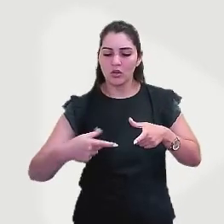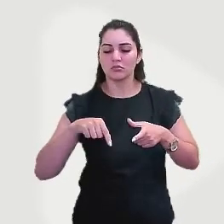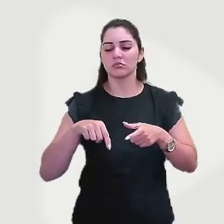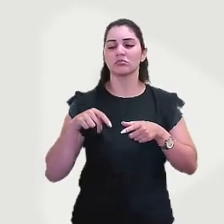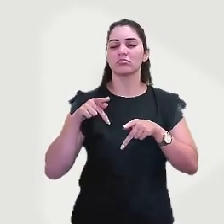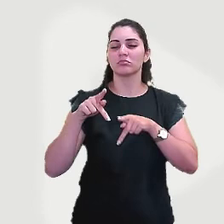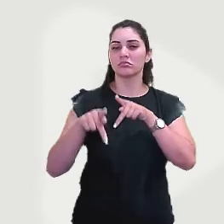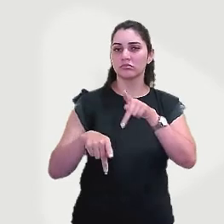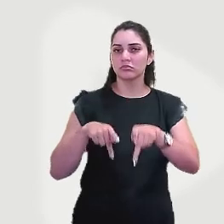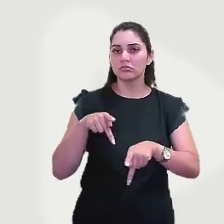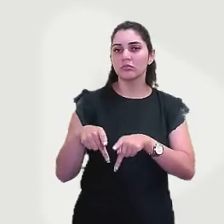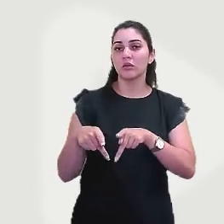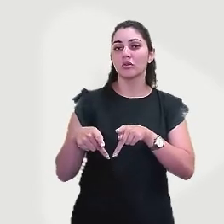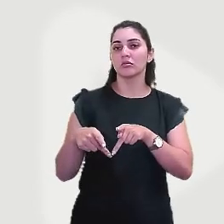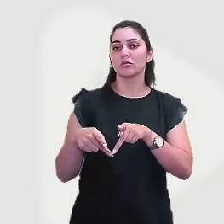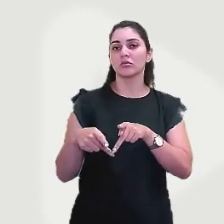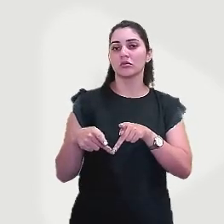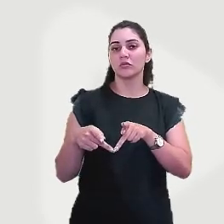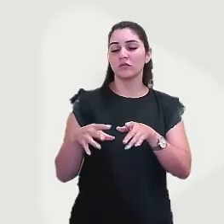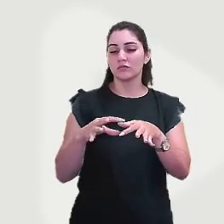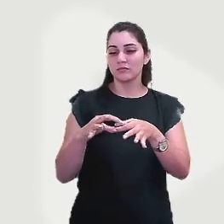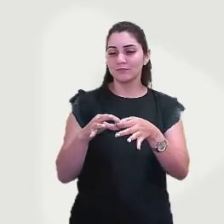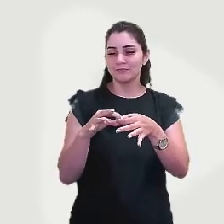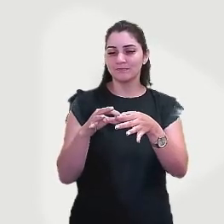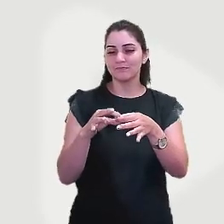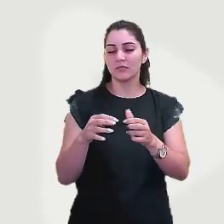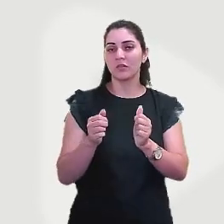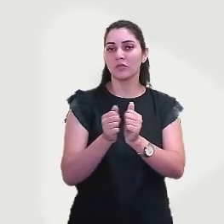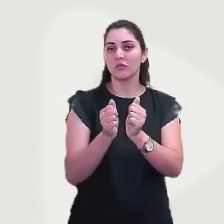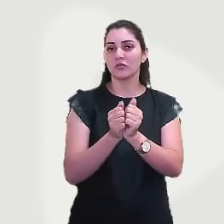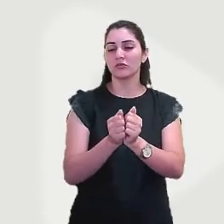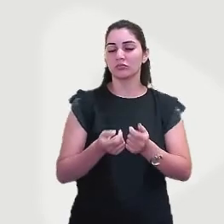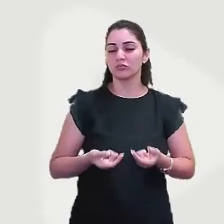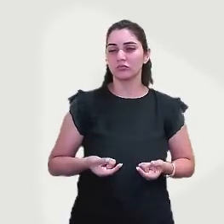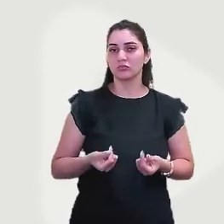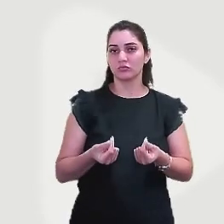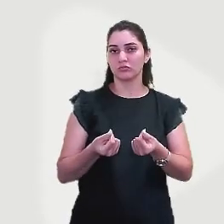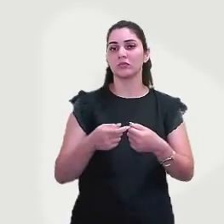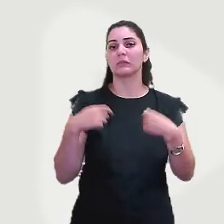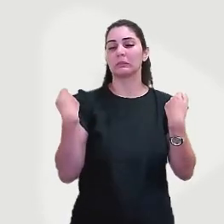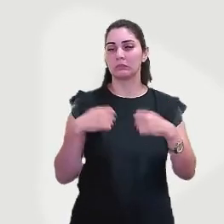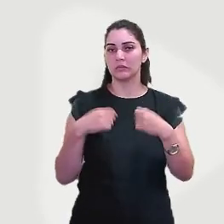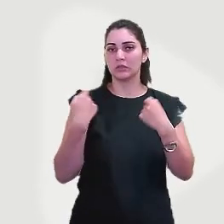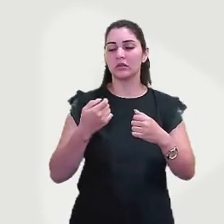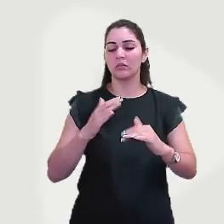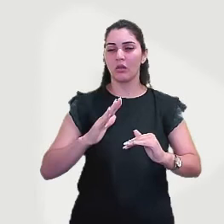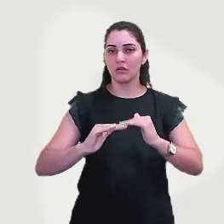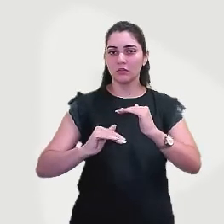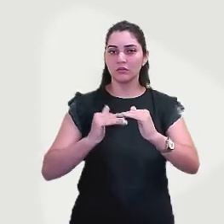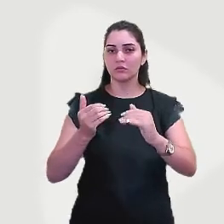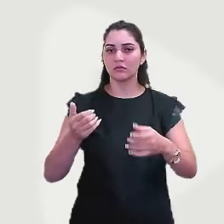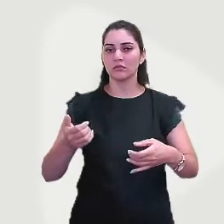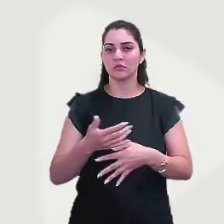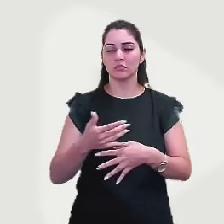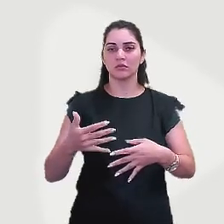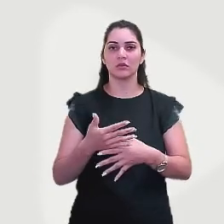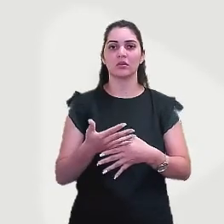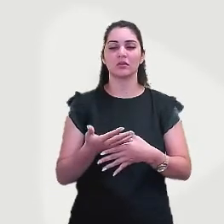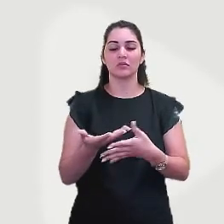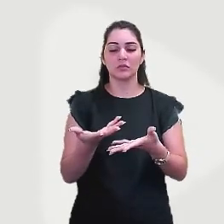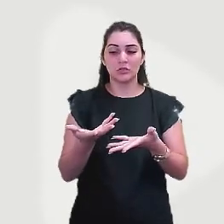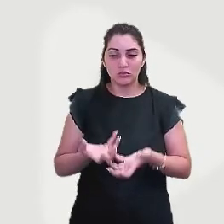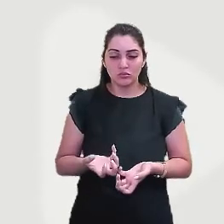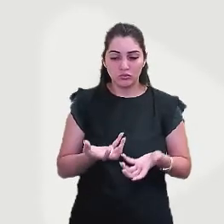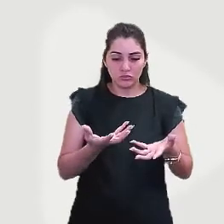população que não acompanhou, não foi acompanhado pelo investimento necessário para desenvolver as cidades para que absorvesse